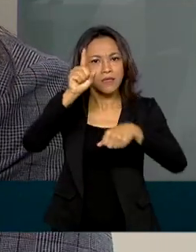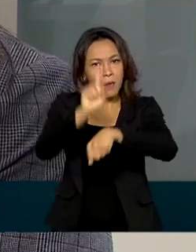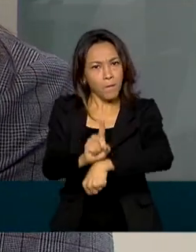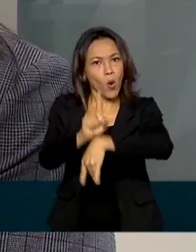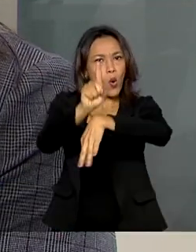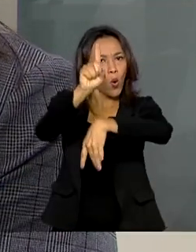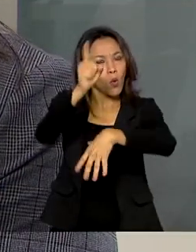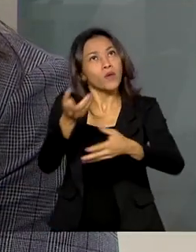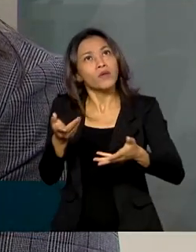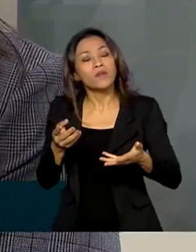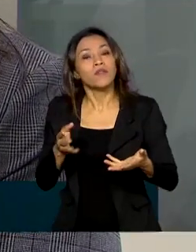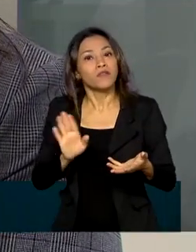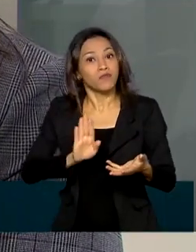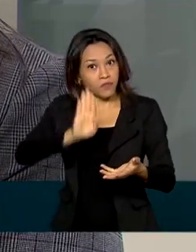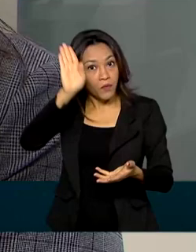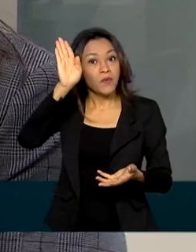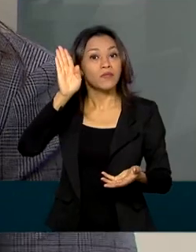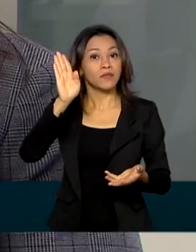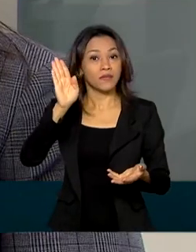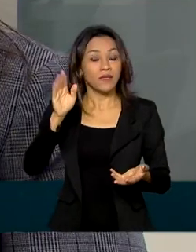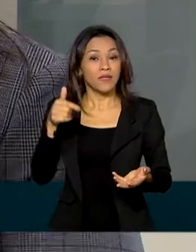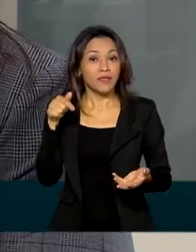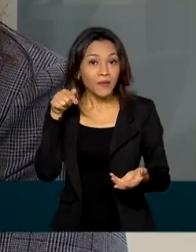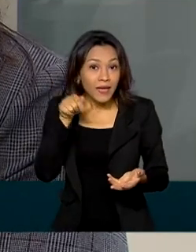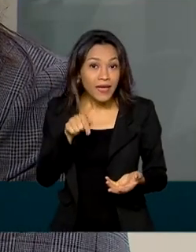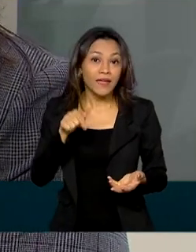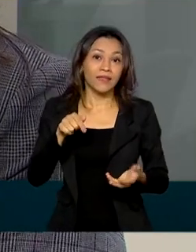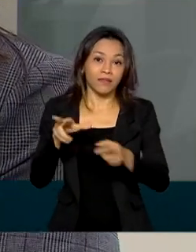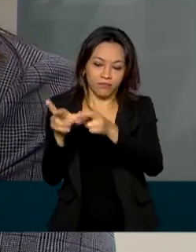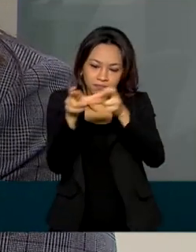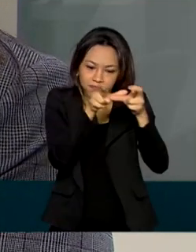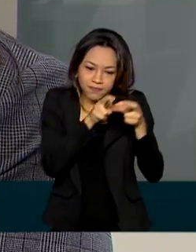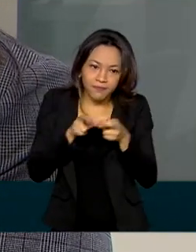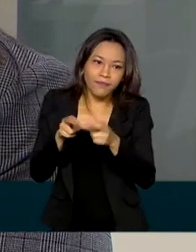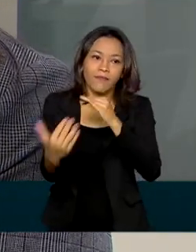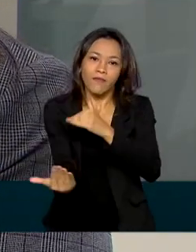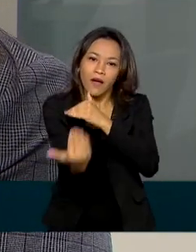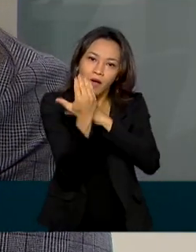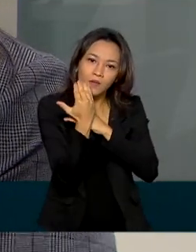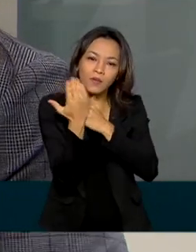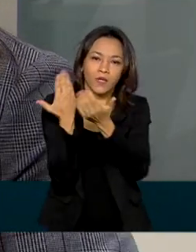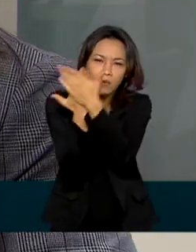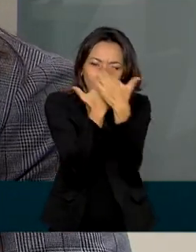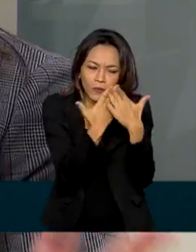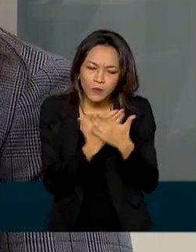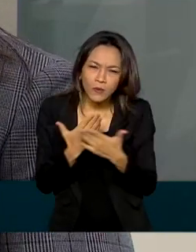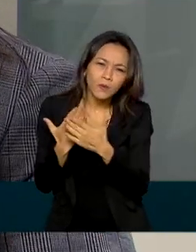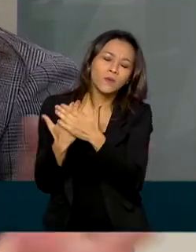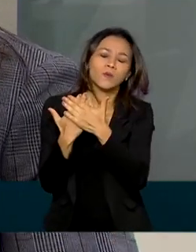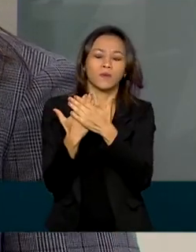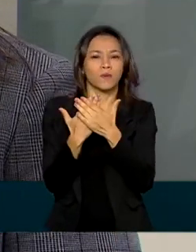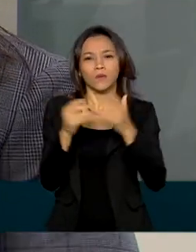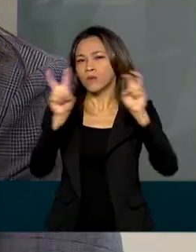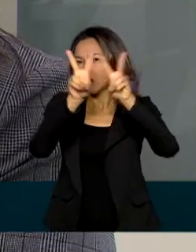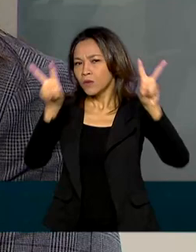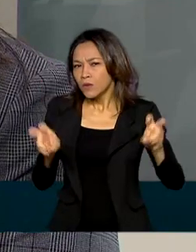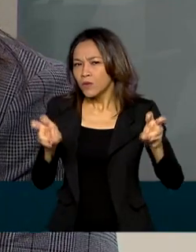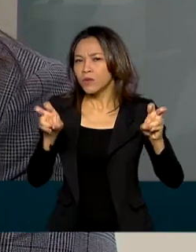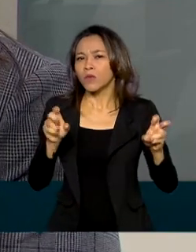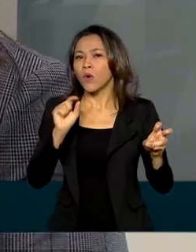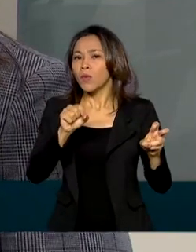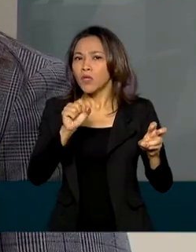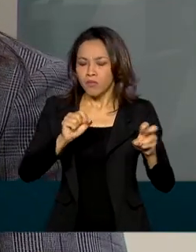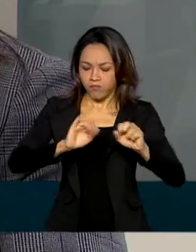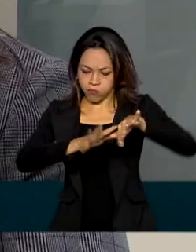para o espaço e ele vai contribuir com os estudos sobre essa parte de anomalias no